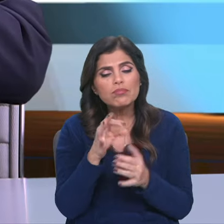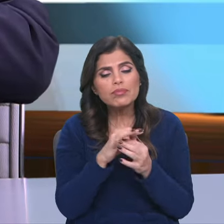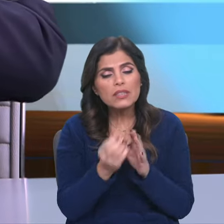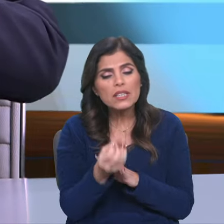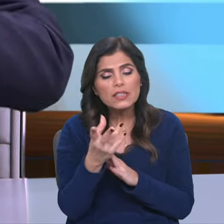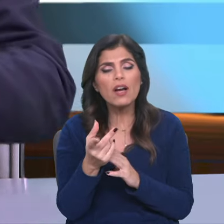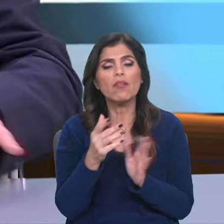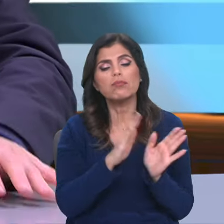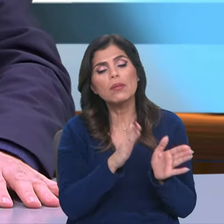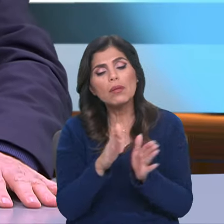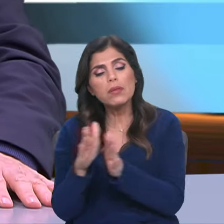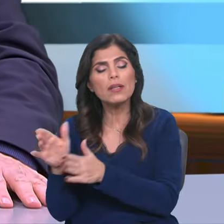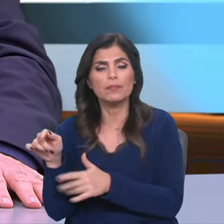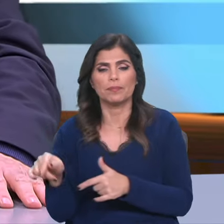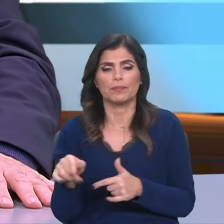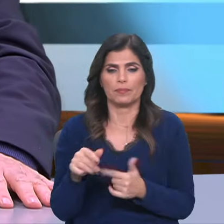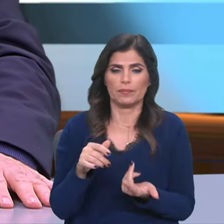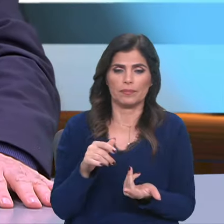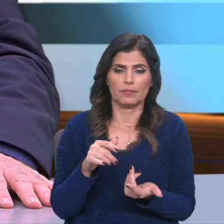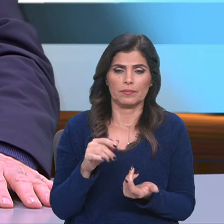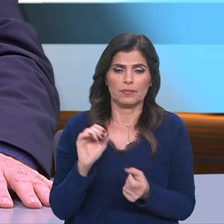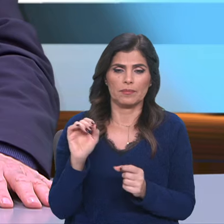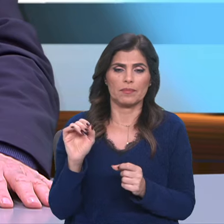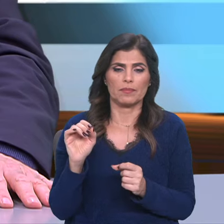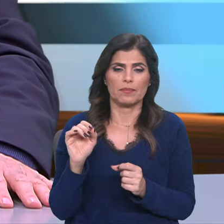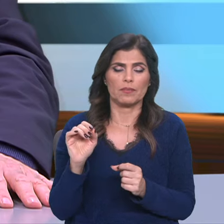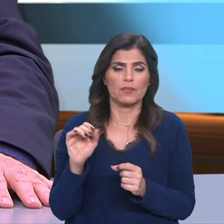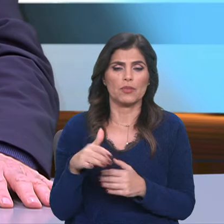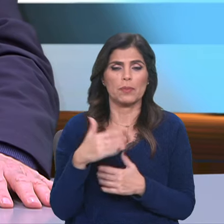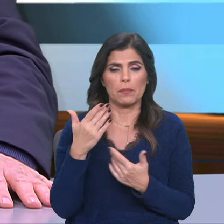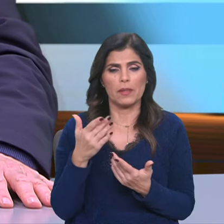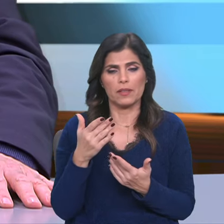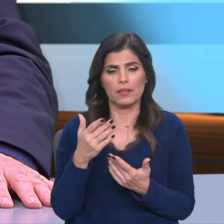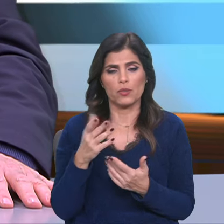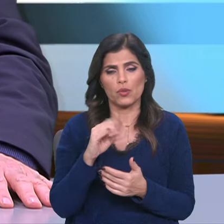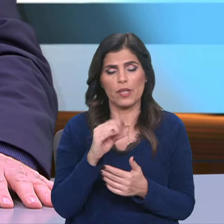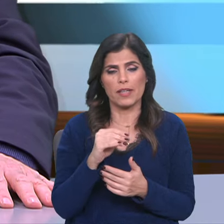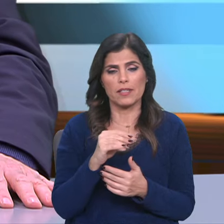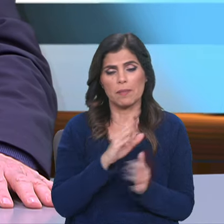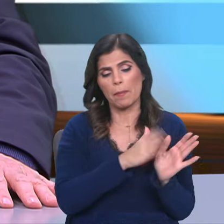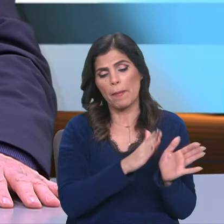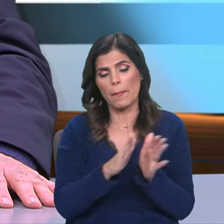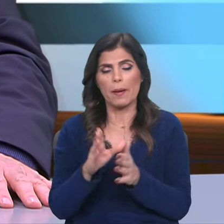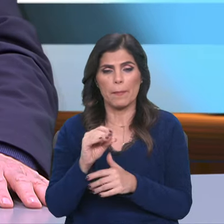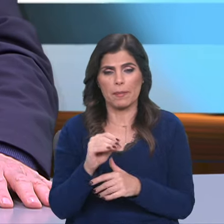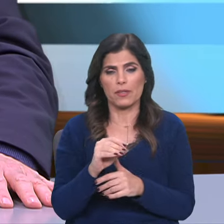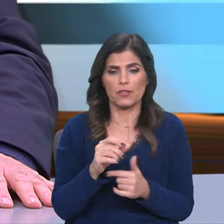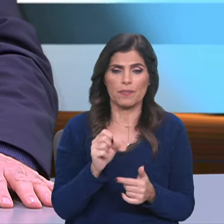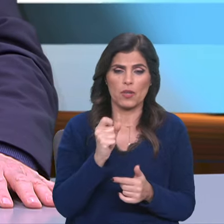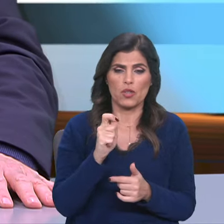aqueles capítulos dos primeiros patriarcas, os dez primeiros capítulos, por exemplo, do Génesis,